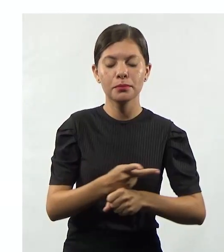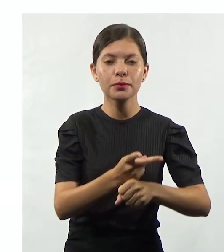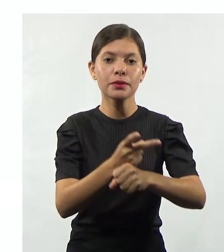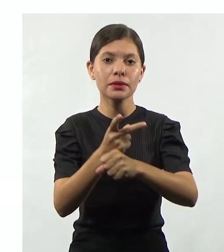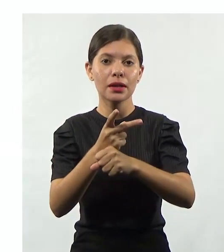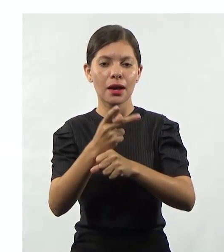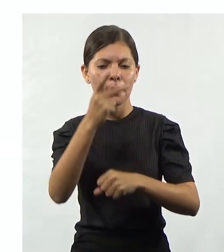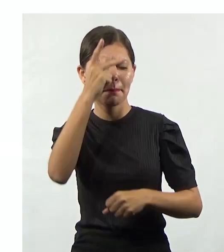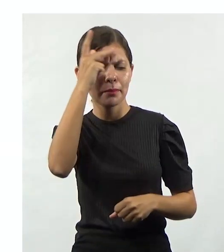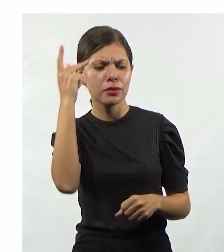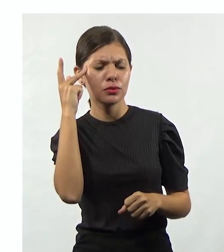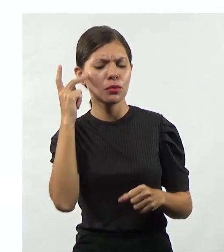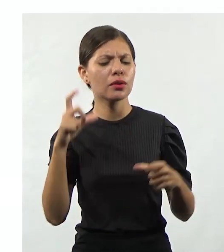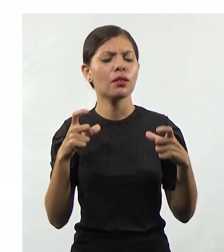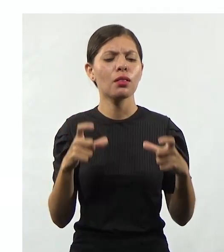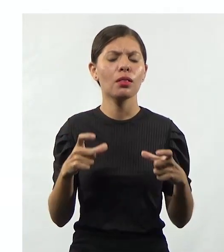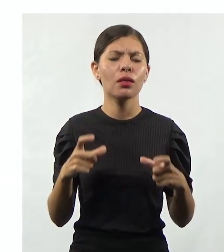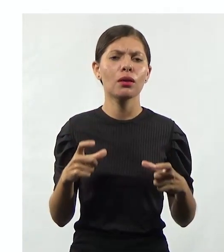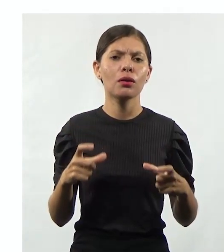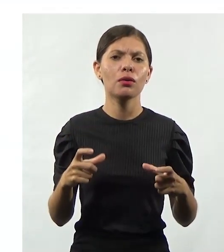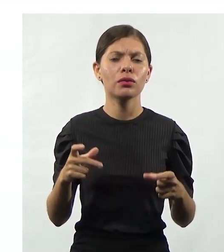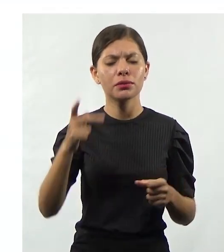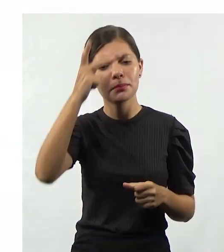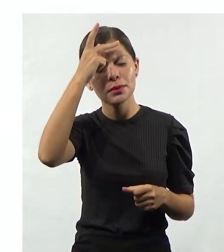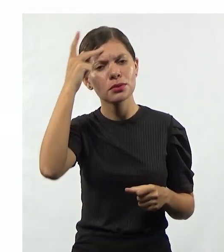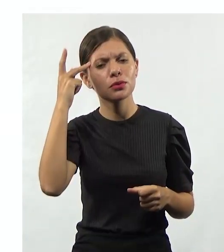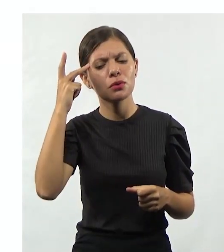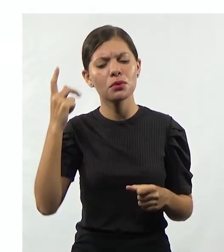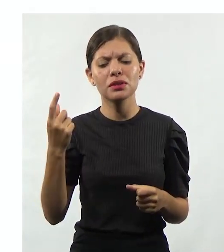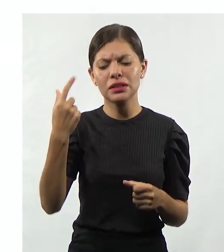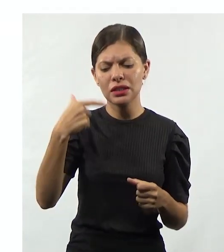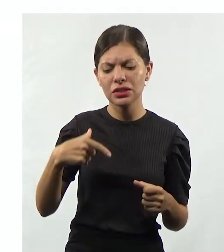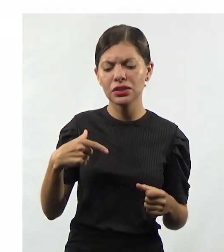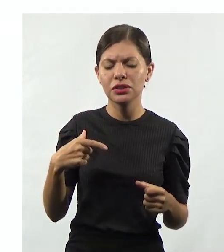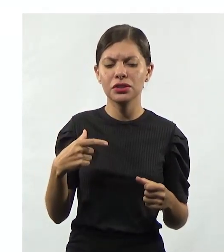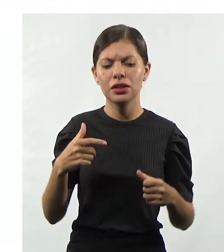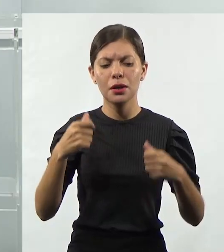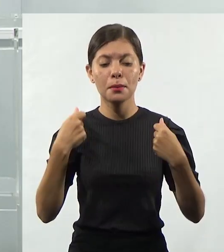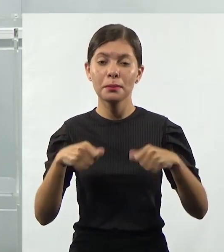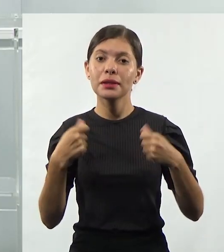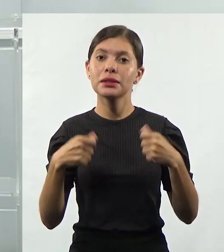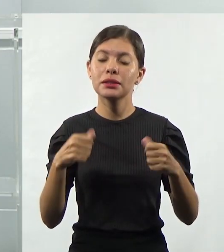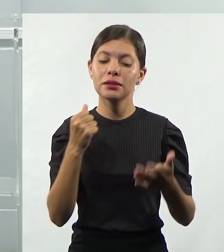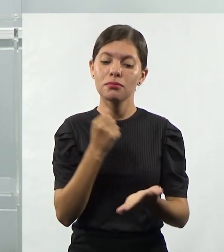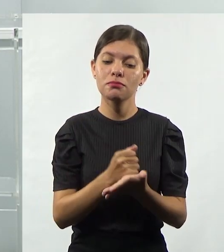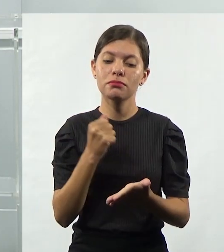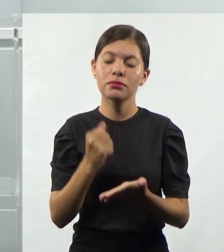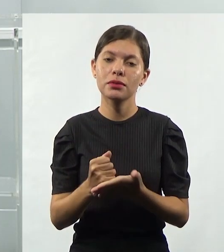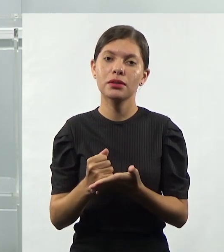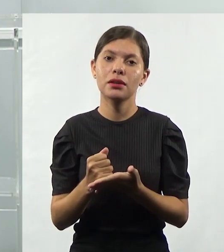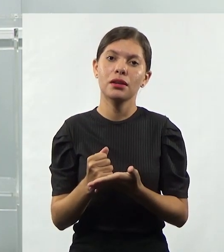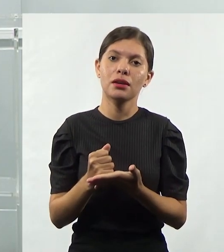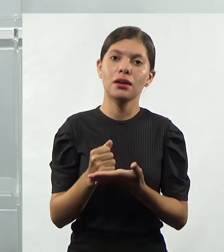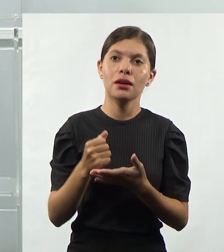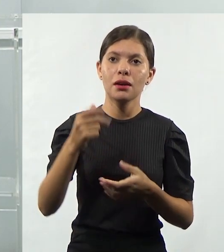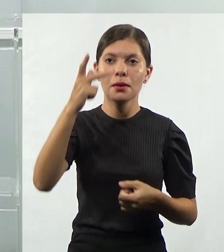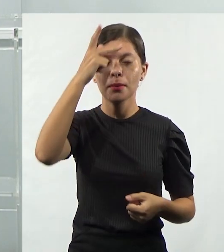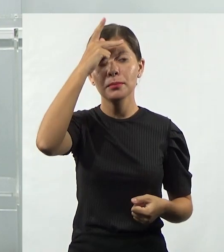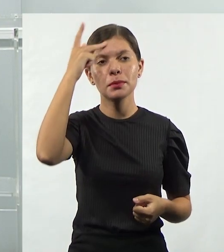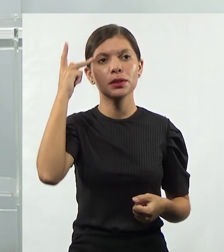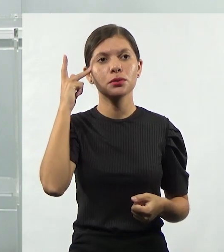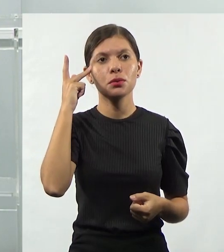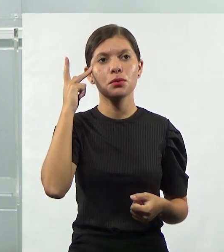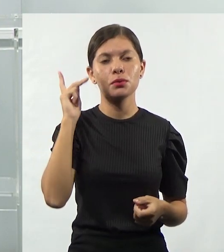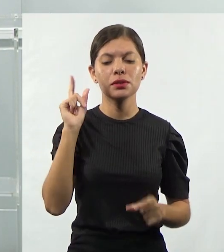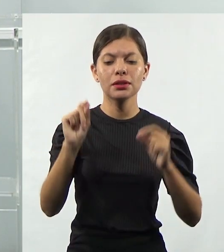né? Onde estão essas pessoas que nós precisamos, por exemplo, contratar? Quem são essas